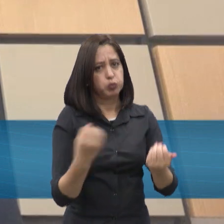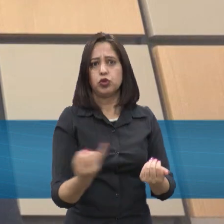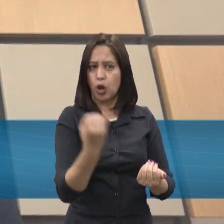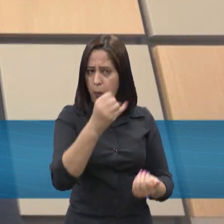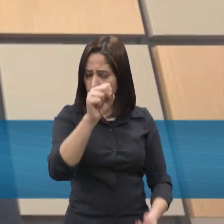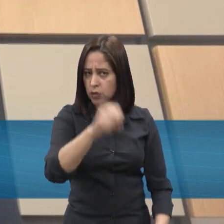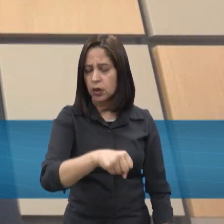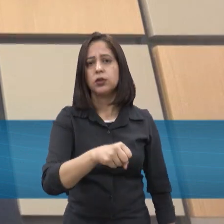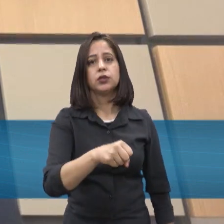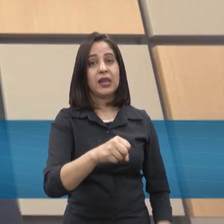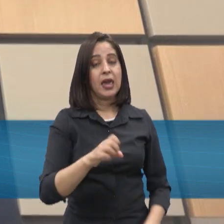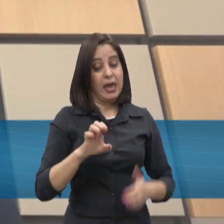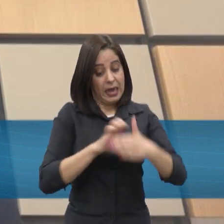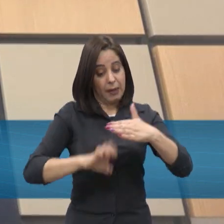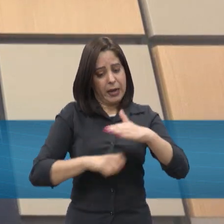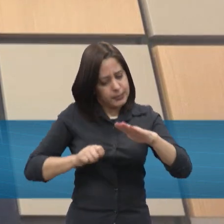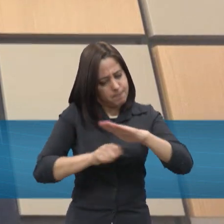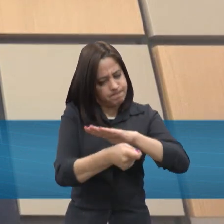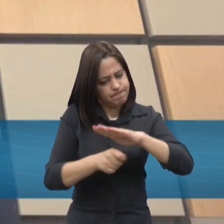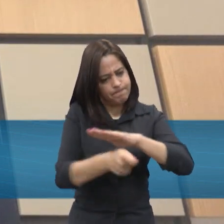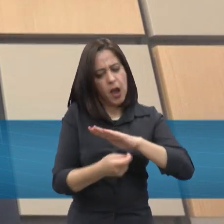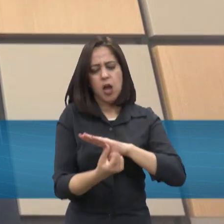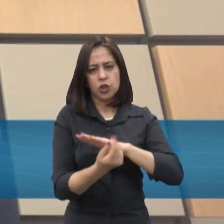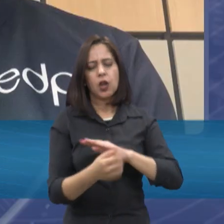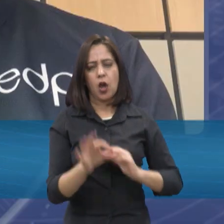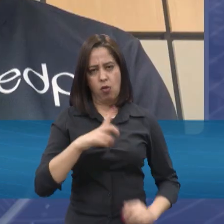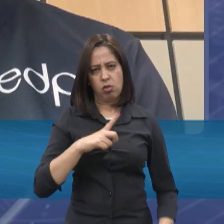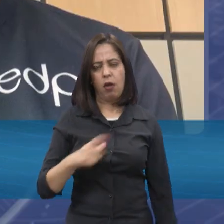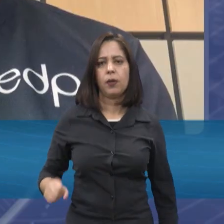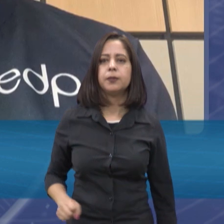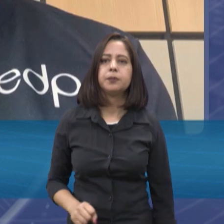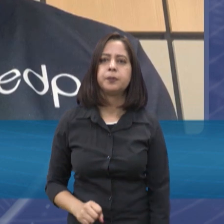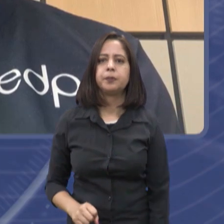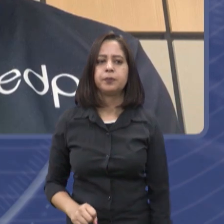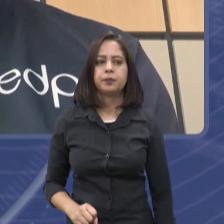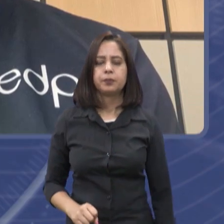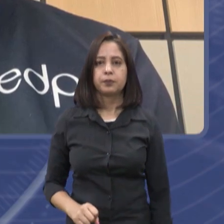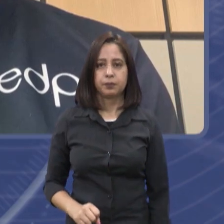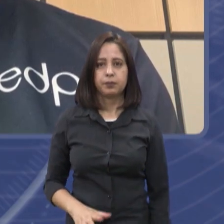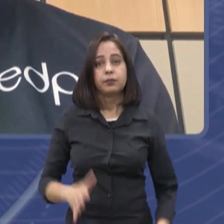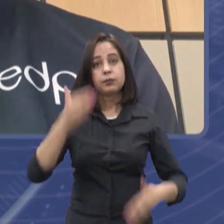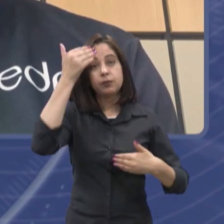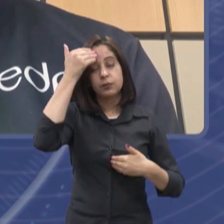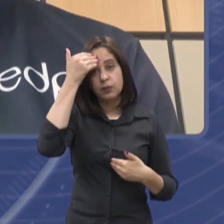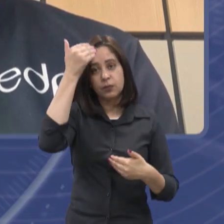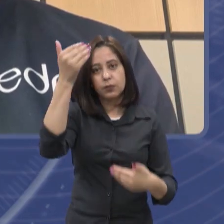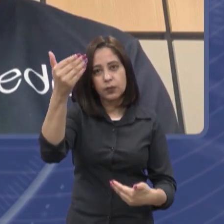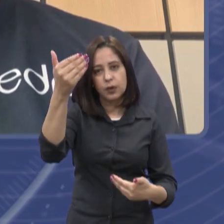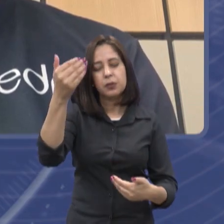IDP tem investido muito nessa, nessa frente. É isso, Roberto, eu gostaria de te agradecer